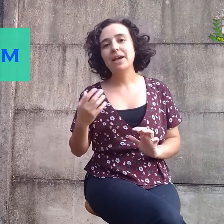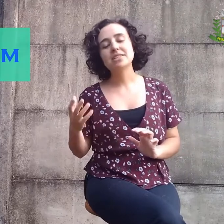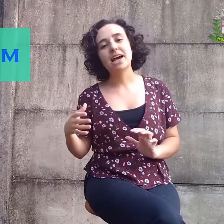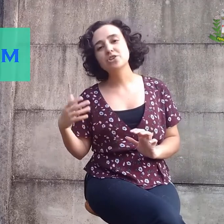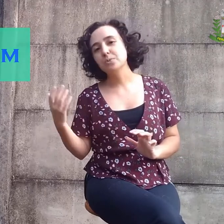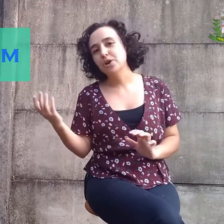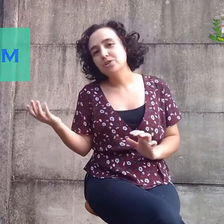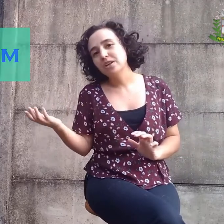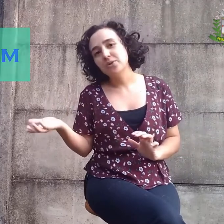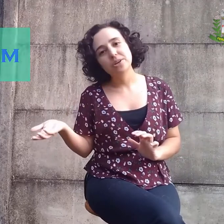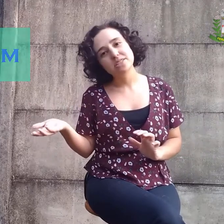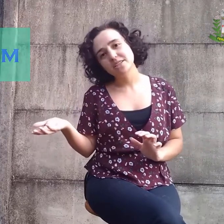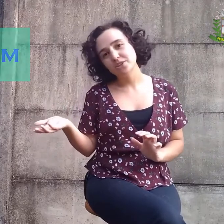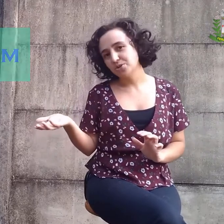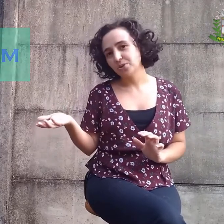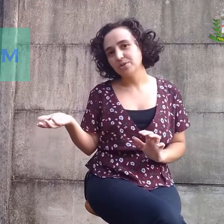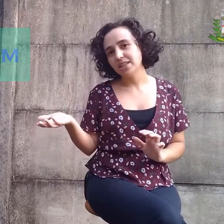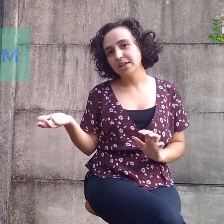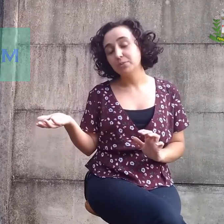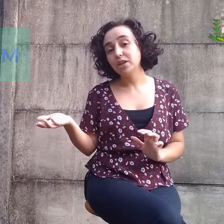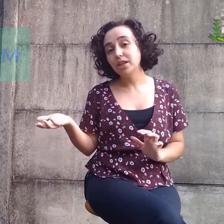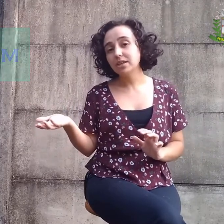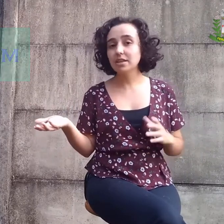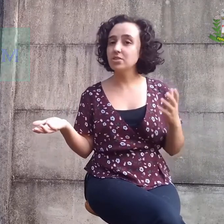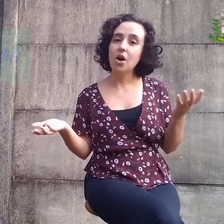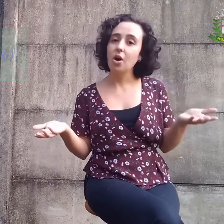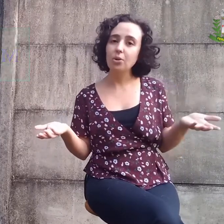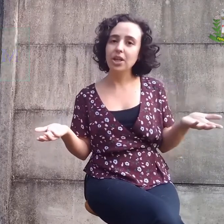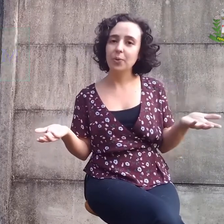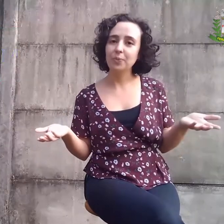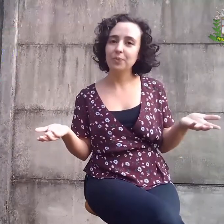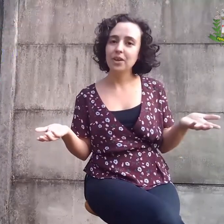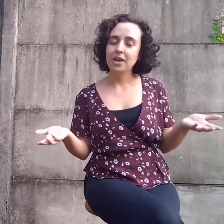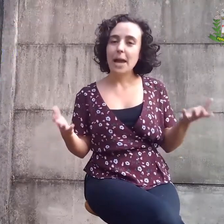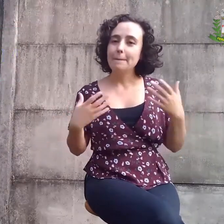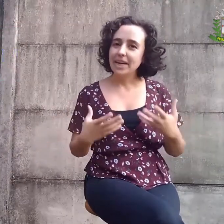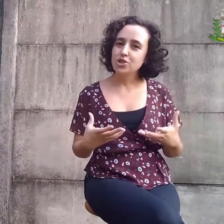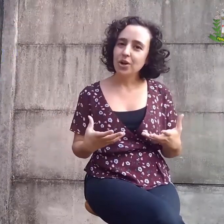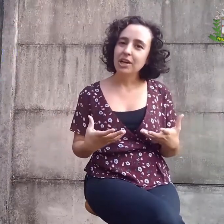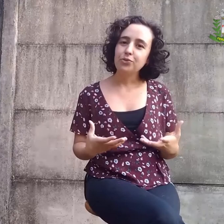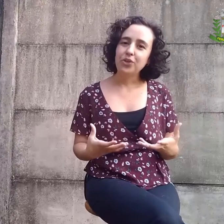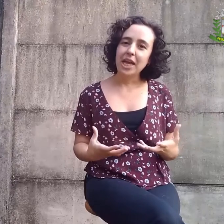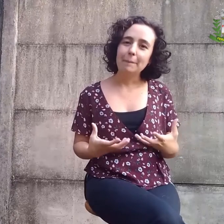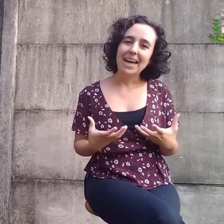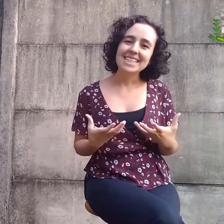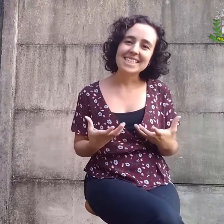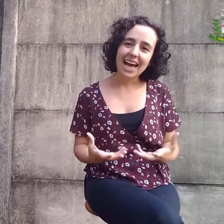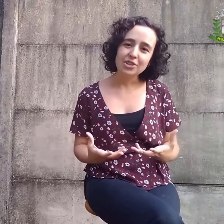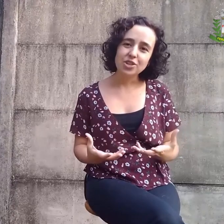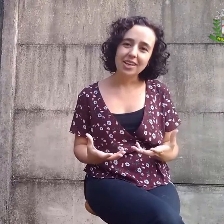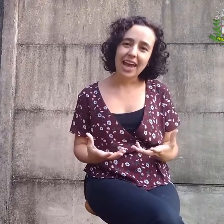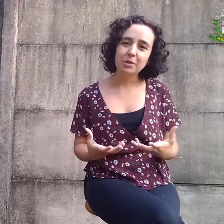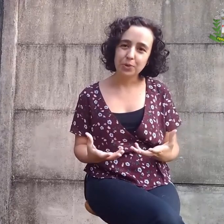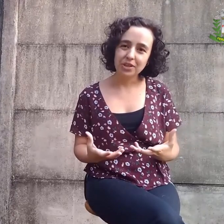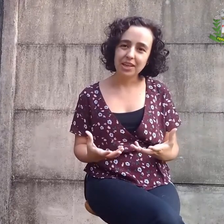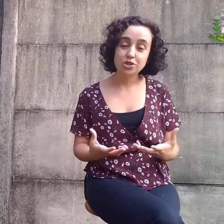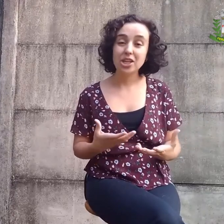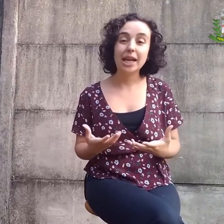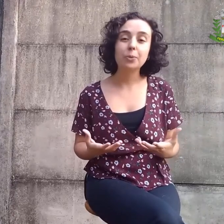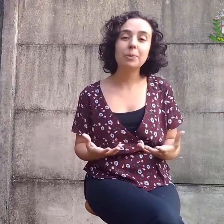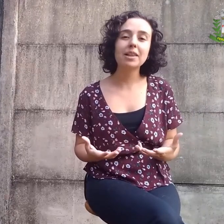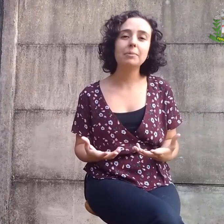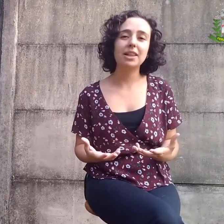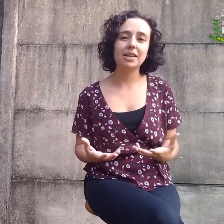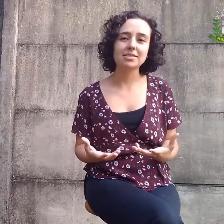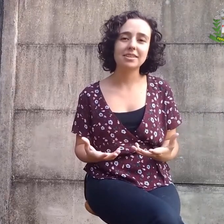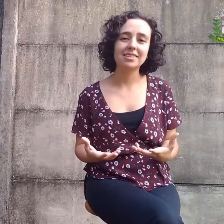A paisagem pode ter coisas que a gente considera bonitas ou não. para a geografia, a paisagem é importante